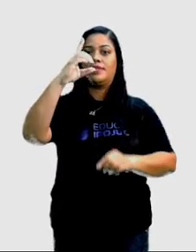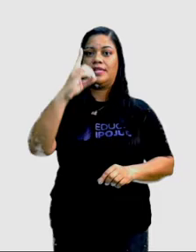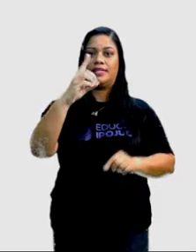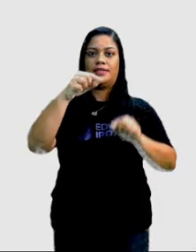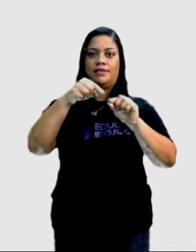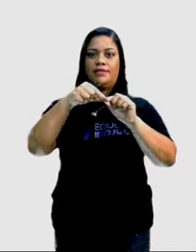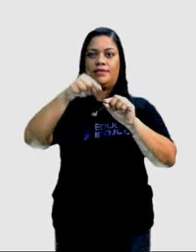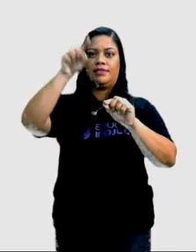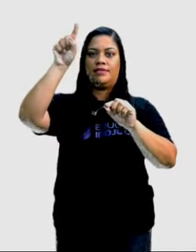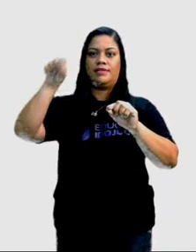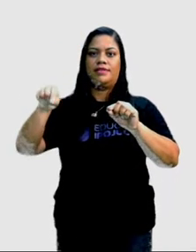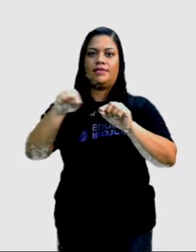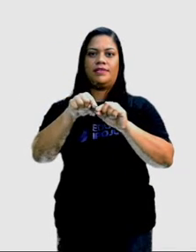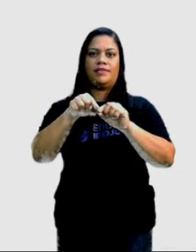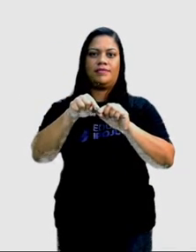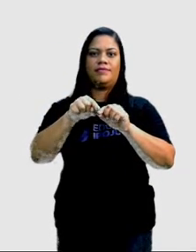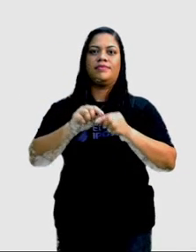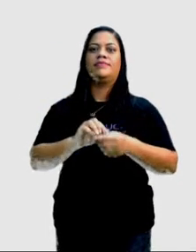triângulo.